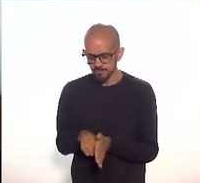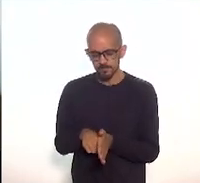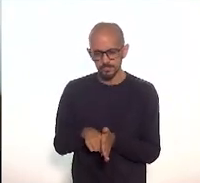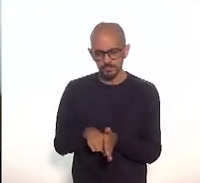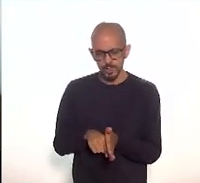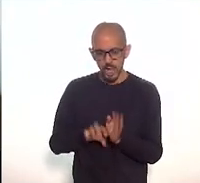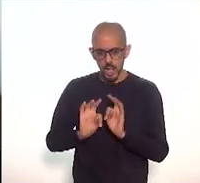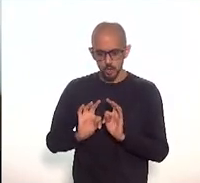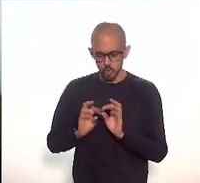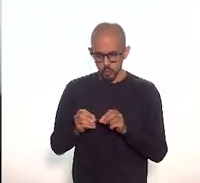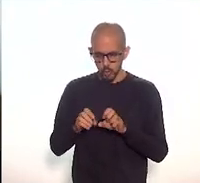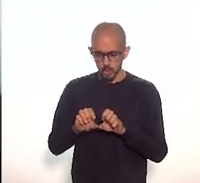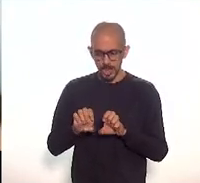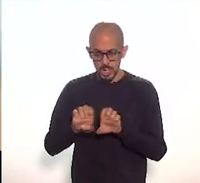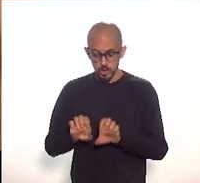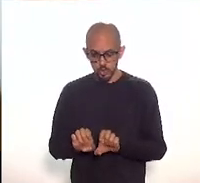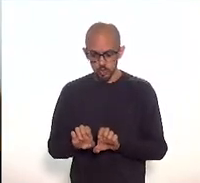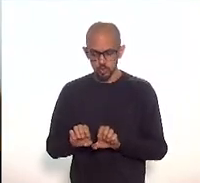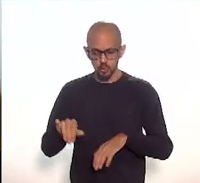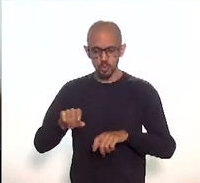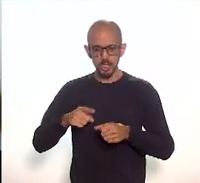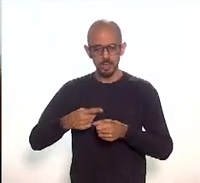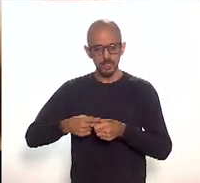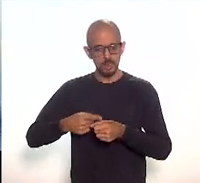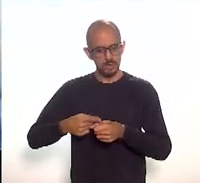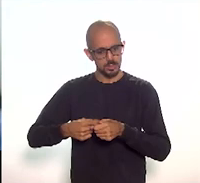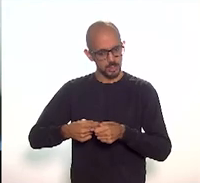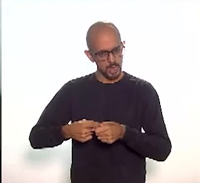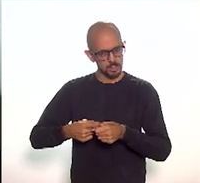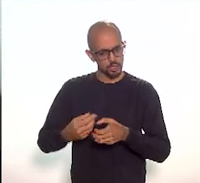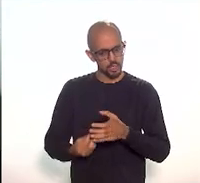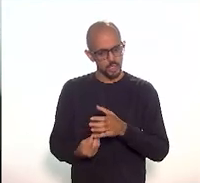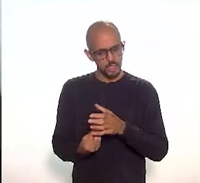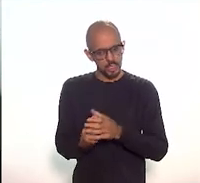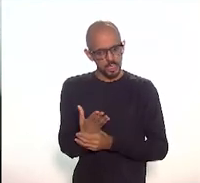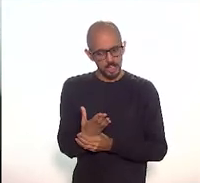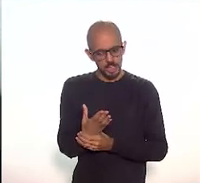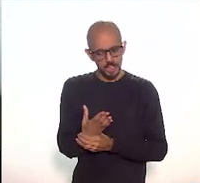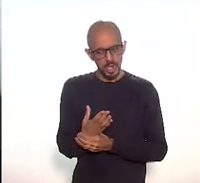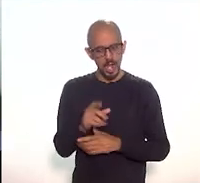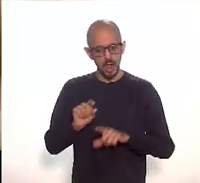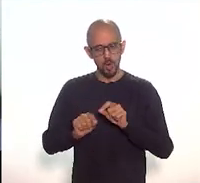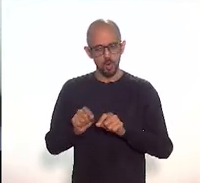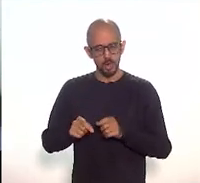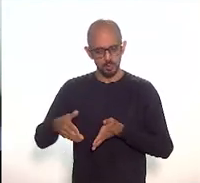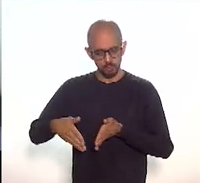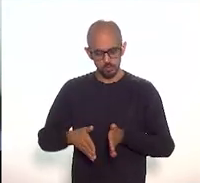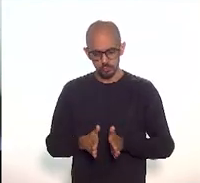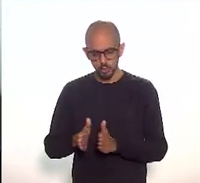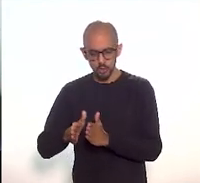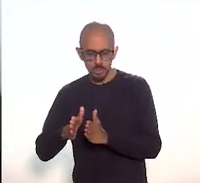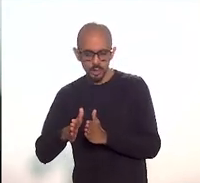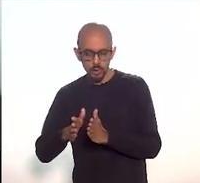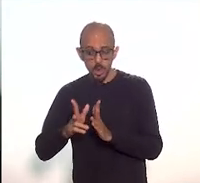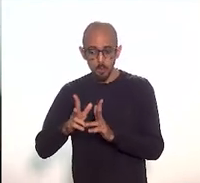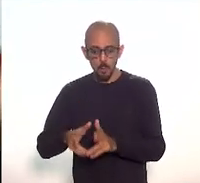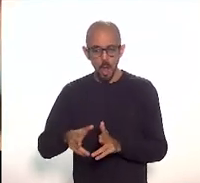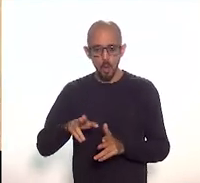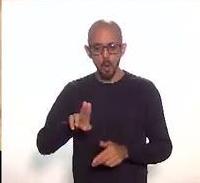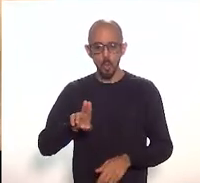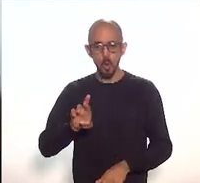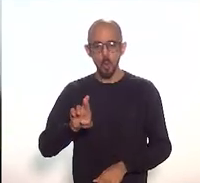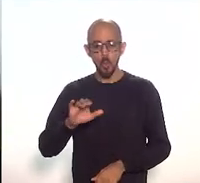nossa cidade, e também construiu um roteiro similar na Urca? Porque lá